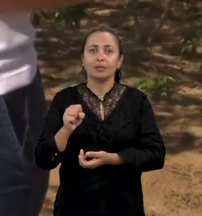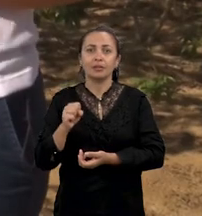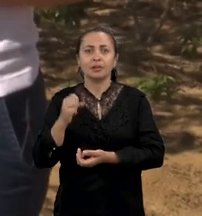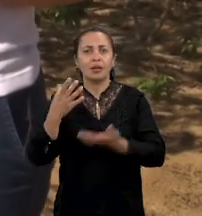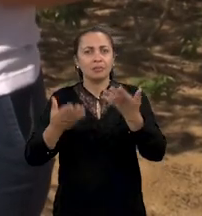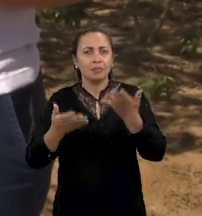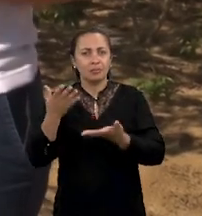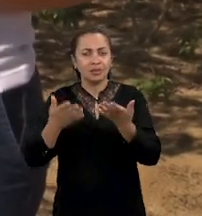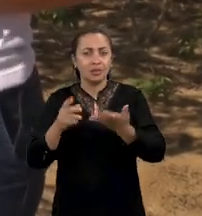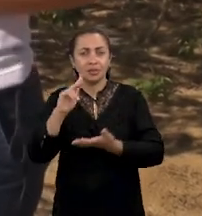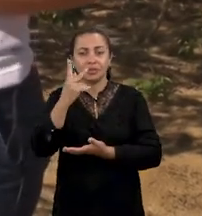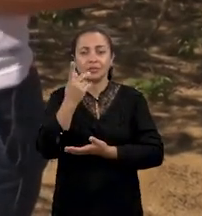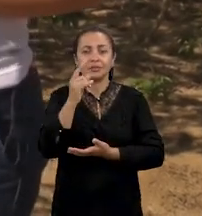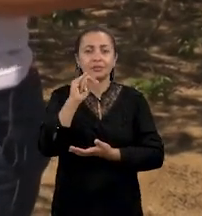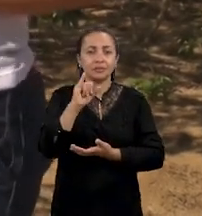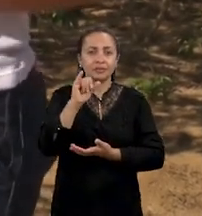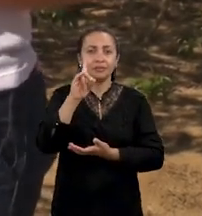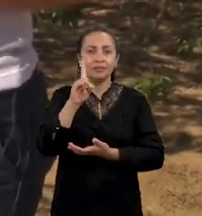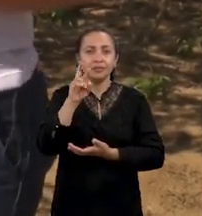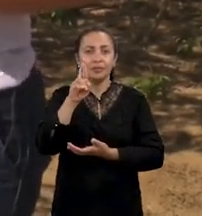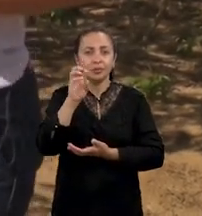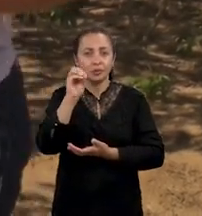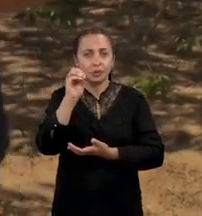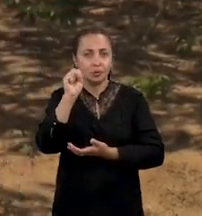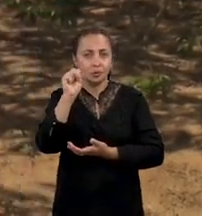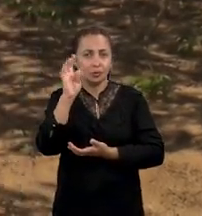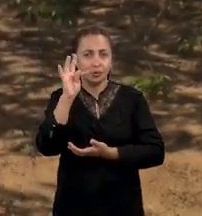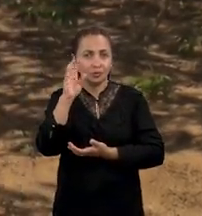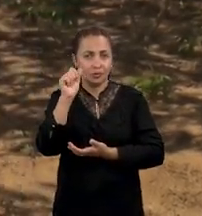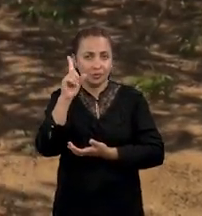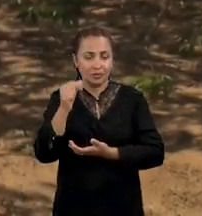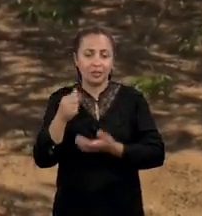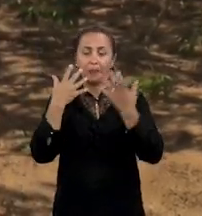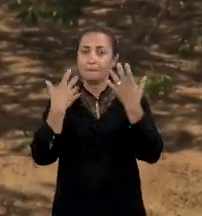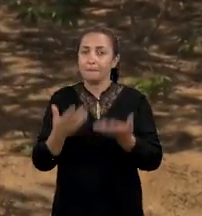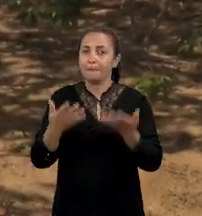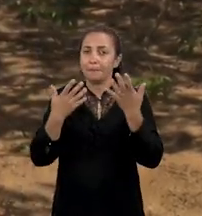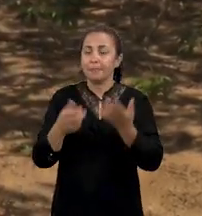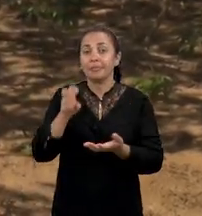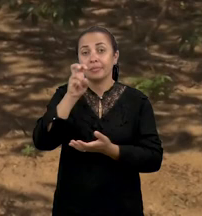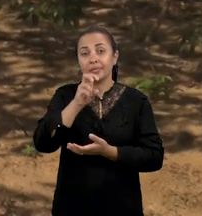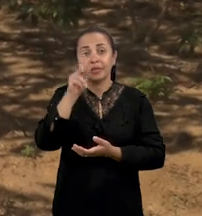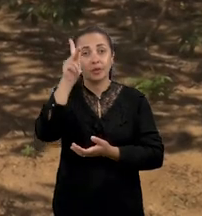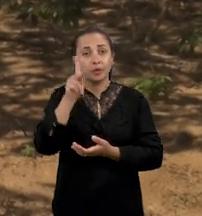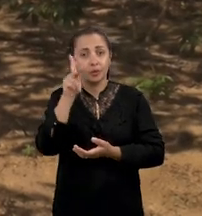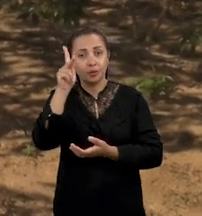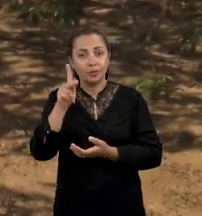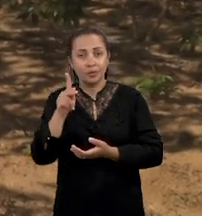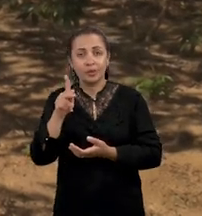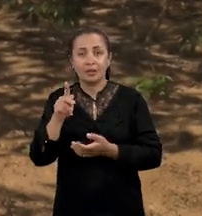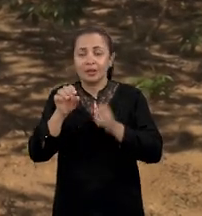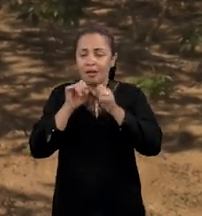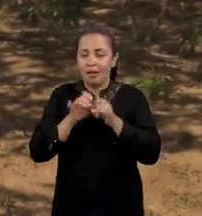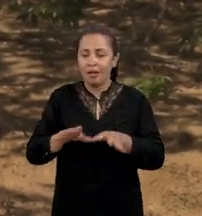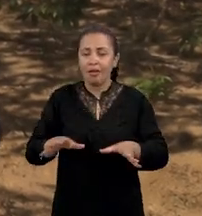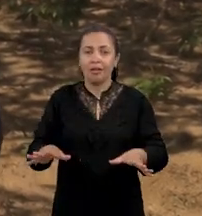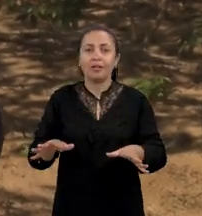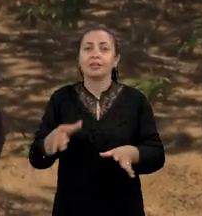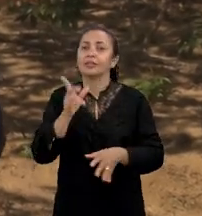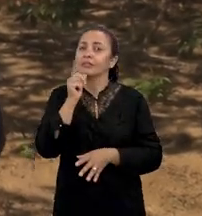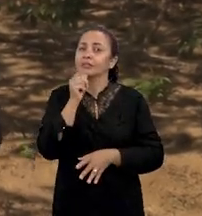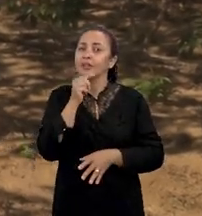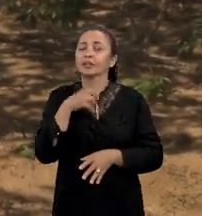pelo método da balança hidrostática. Ela consiste em pesar 5 kg de raízes em água,